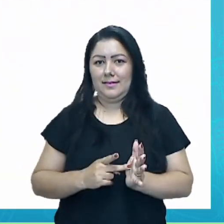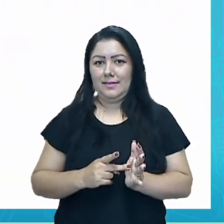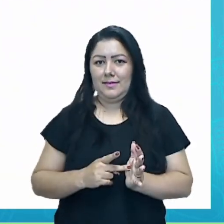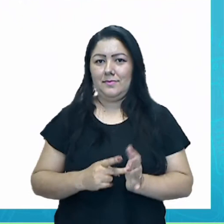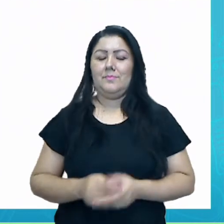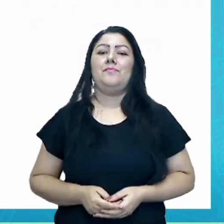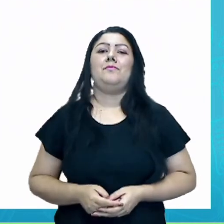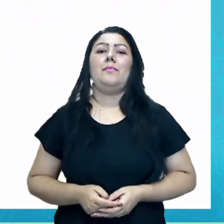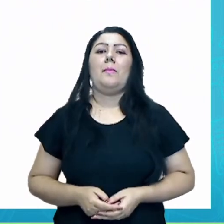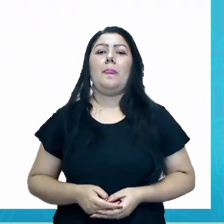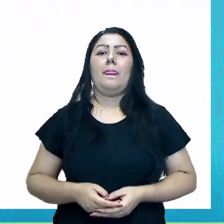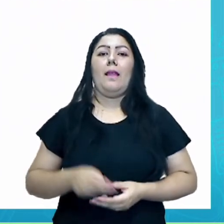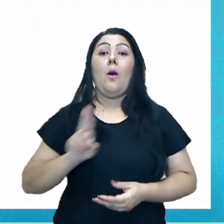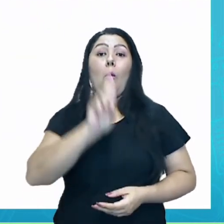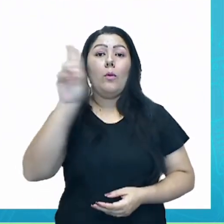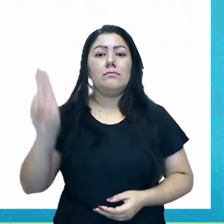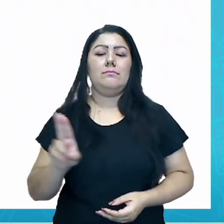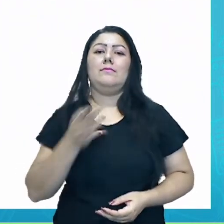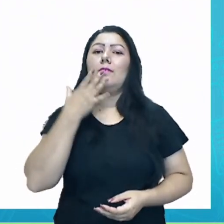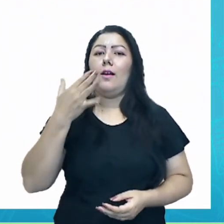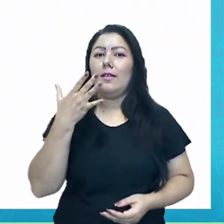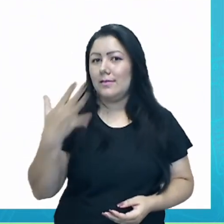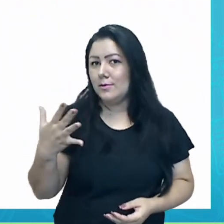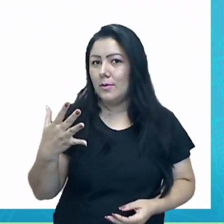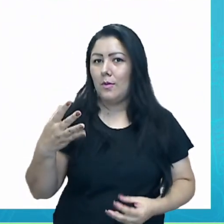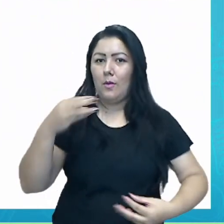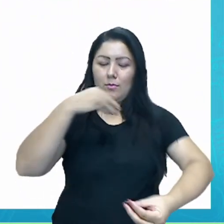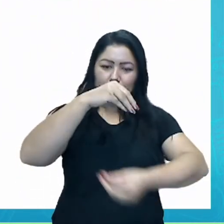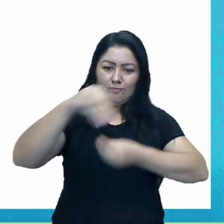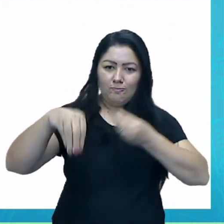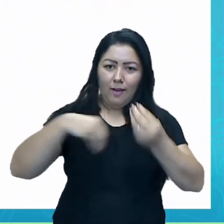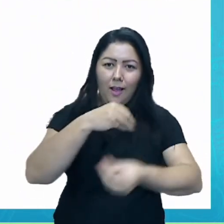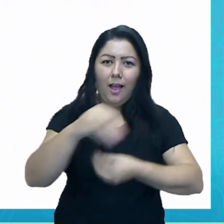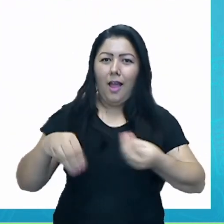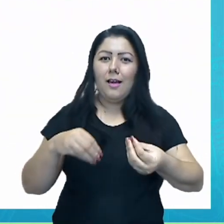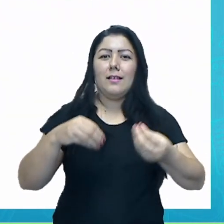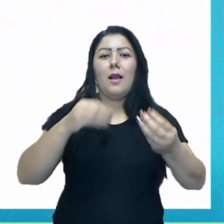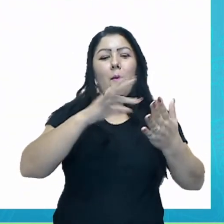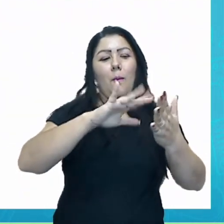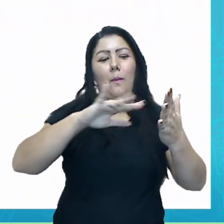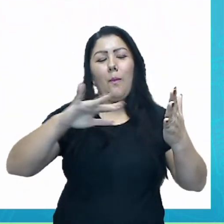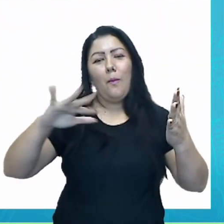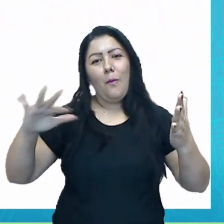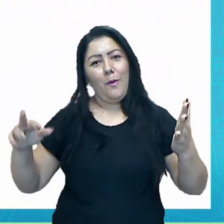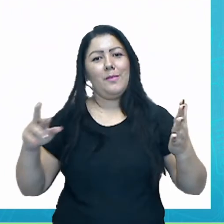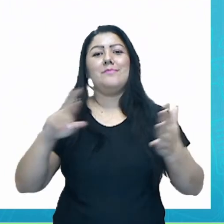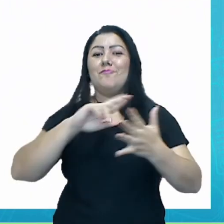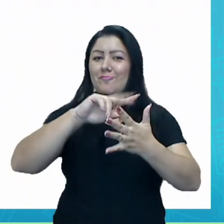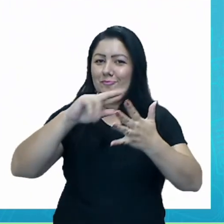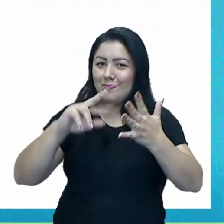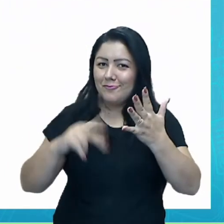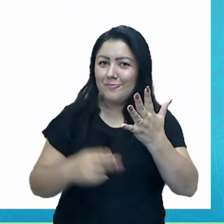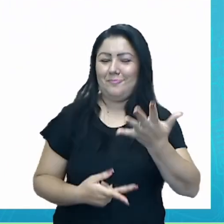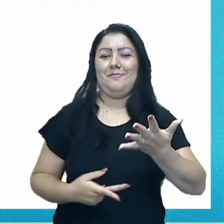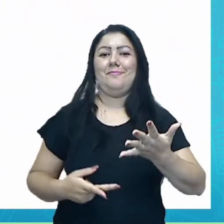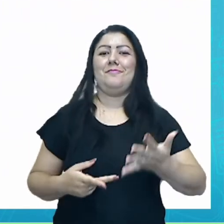obter diversos efeitos cromáticos. Ou seja, efeitos de cor. Entre eles, destacamos os seguintes.